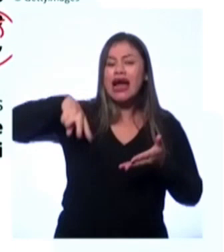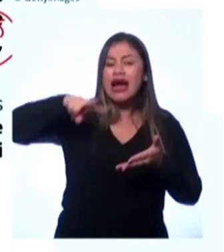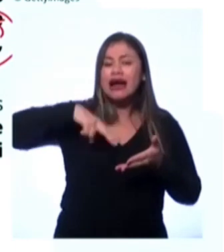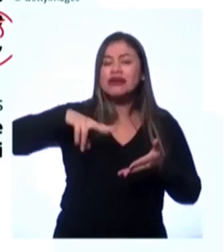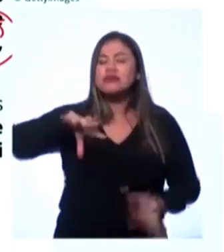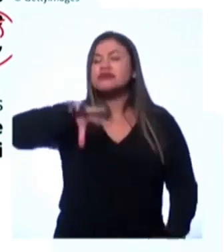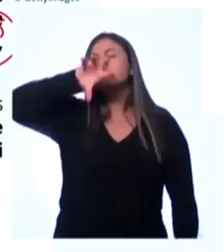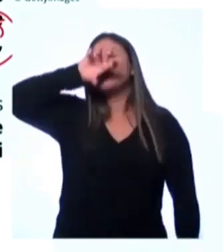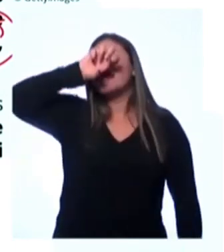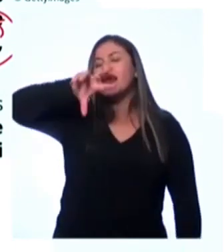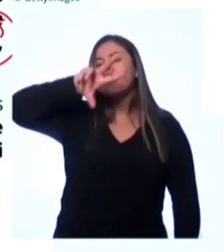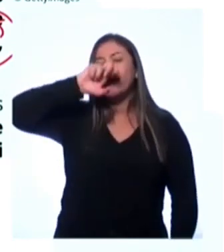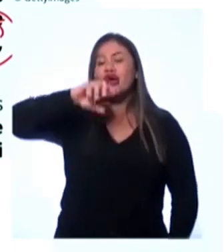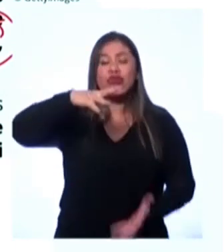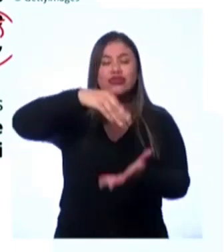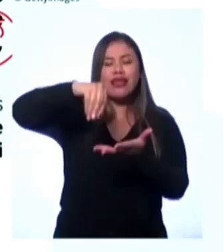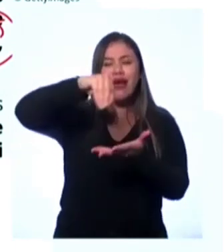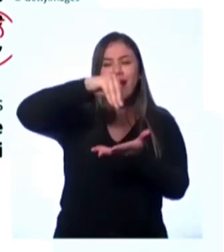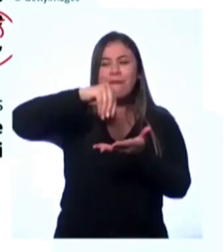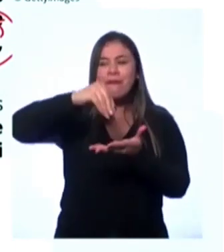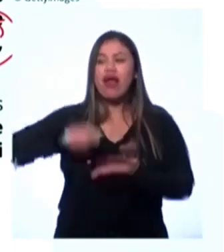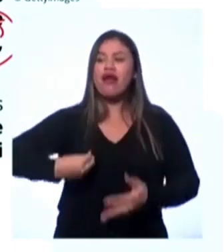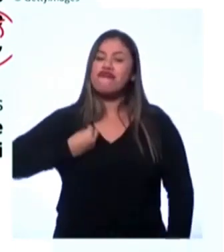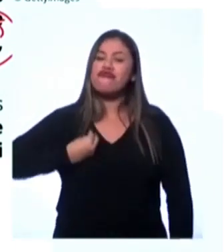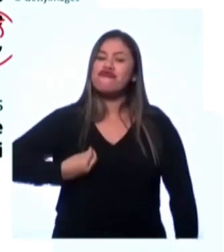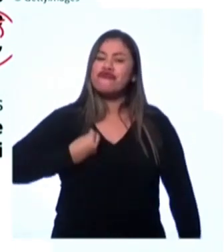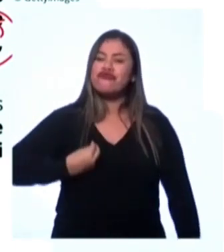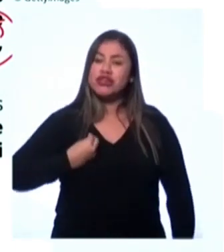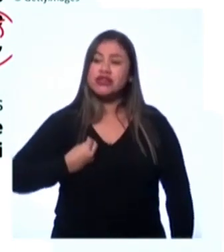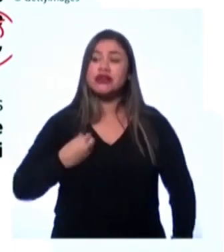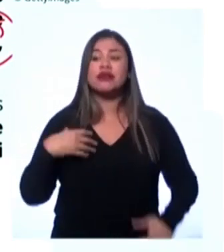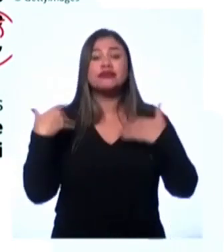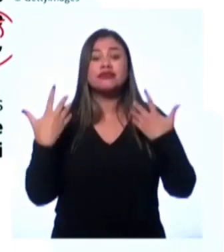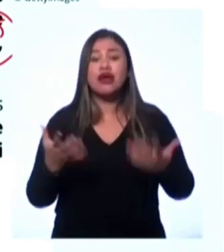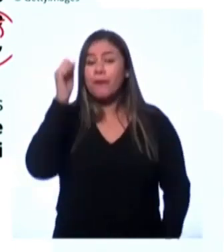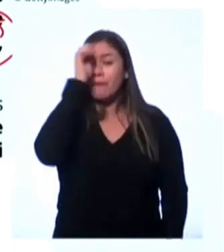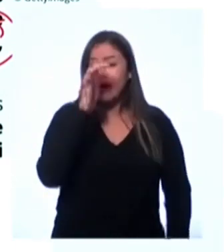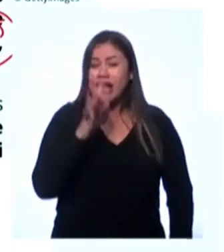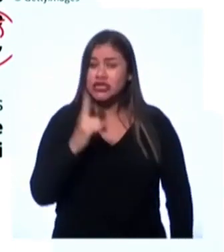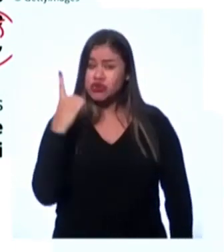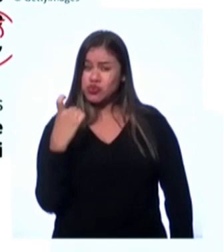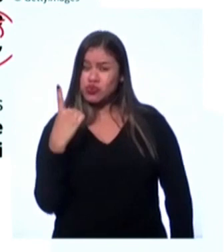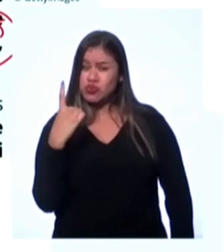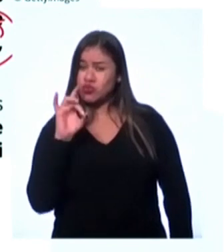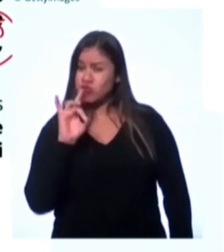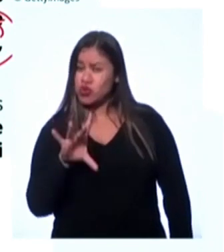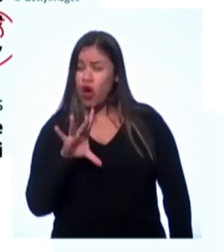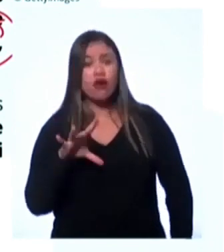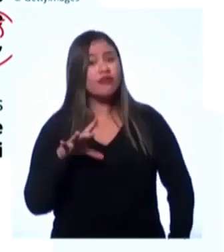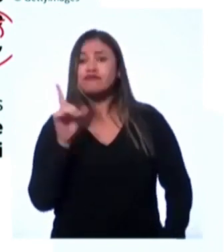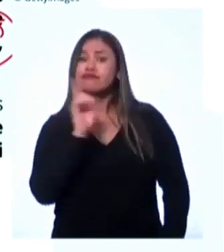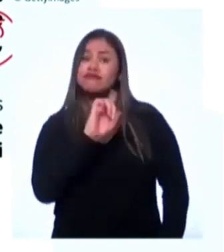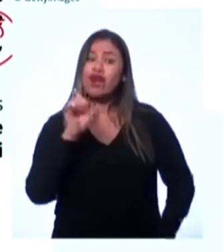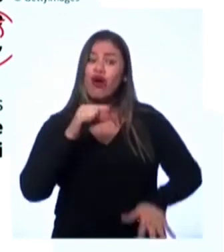temperos e modos de vida. Então, o Brasil não é um só. Em nossas dimensões continentais, nas diferentes